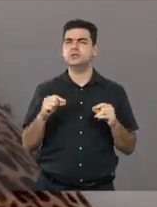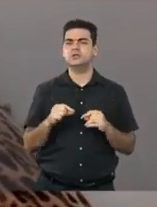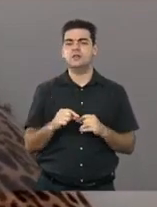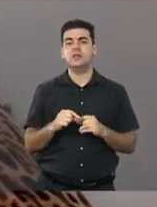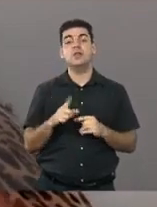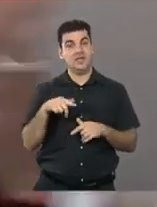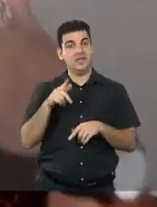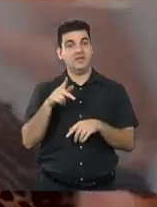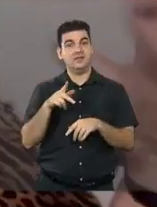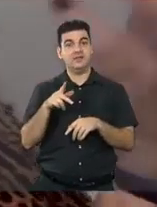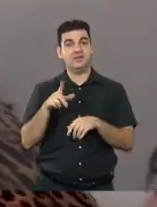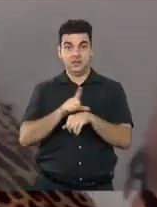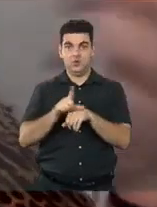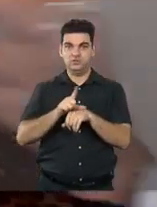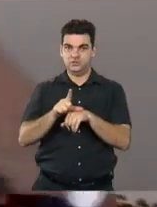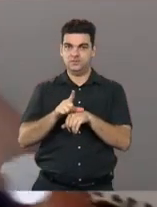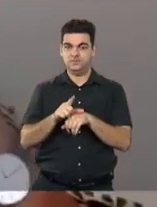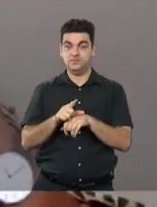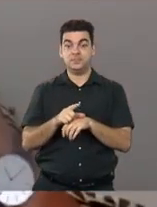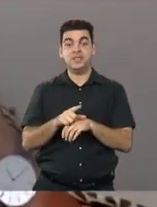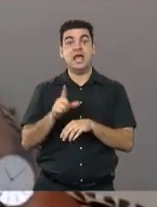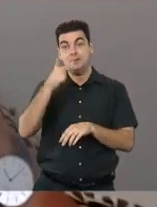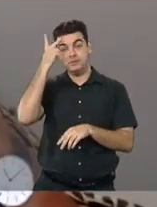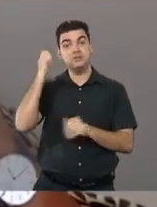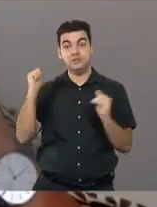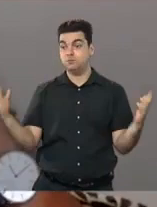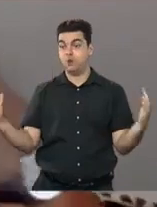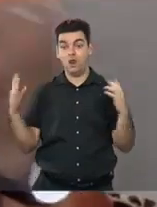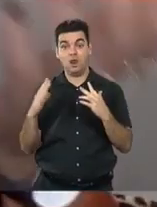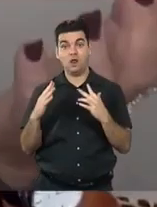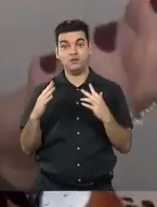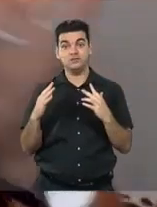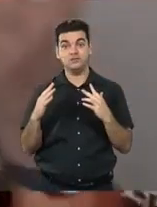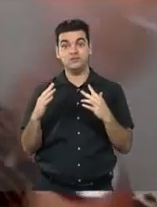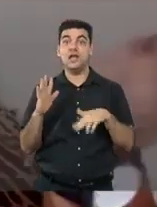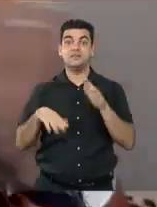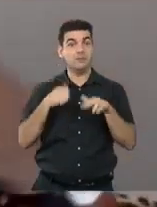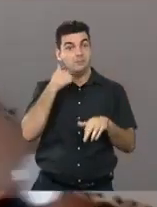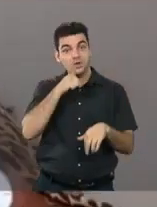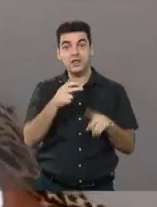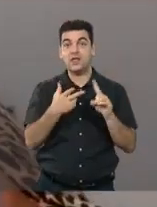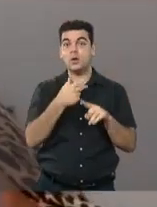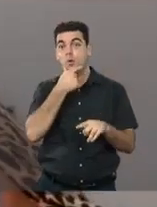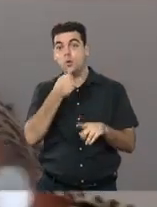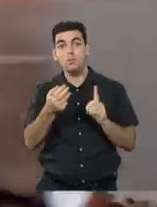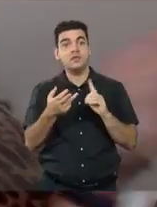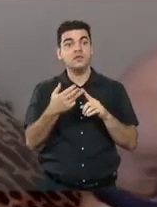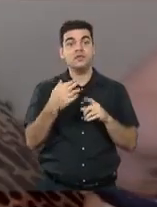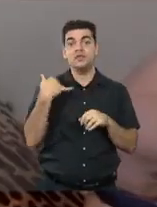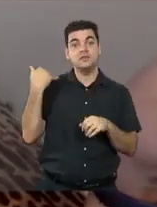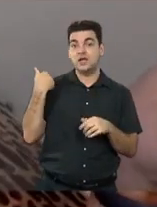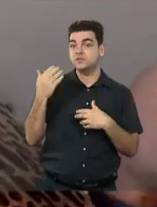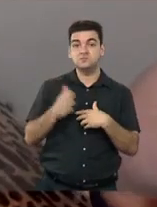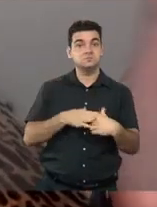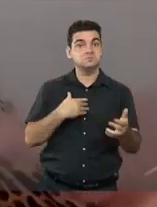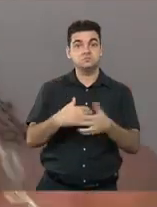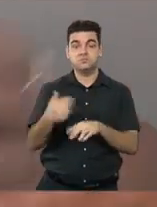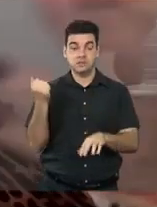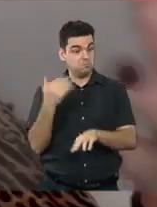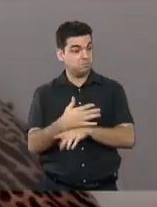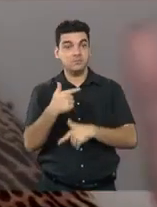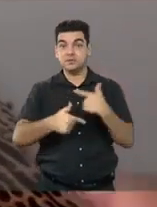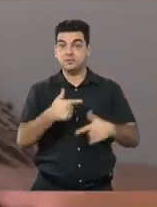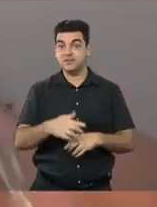lojas físicas. Loja física dá muito emprego. A gente vê jovens, mulheres e homens de 48 anos começando uma carreira.